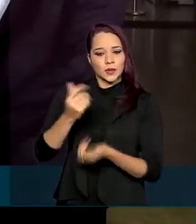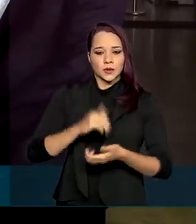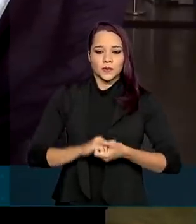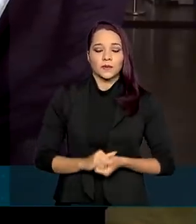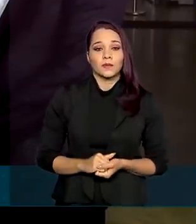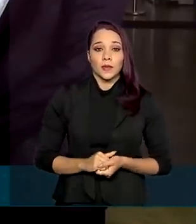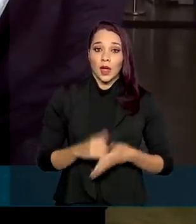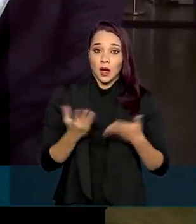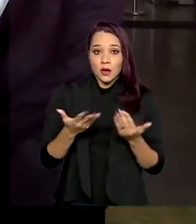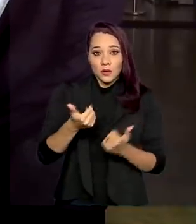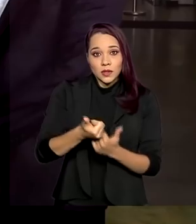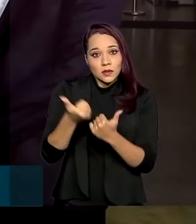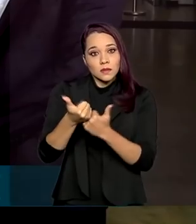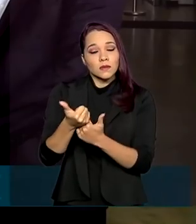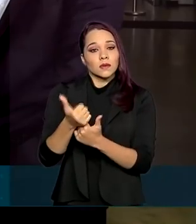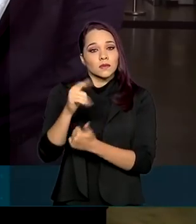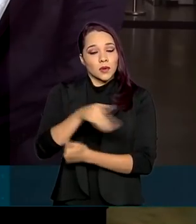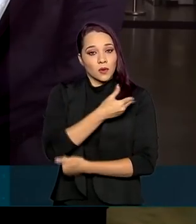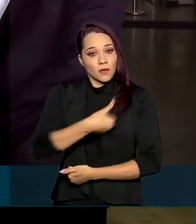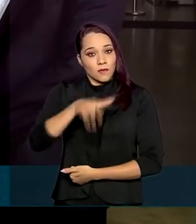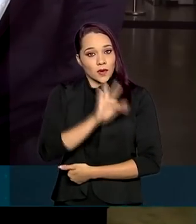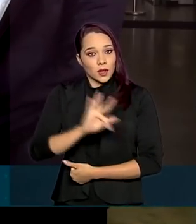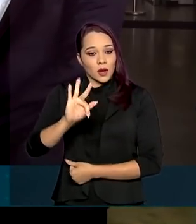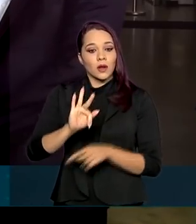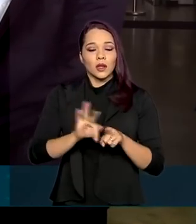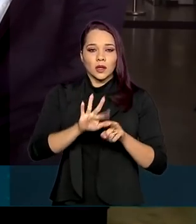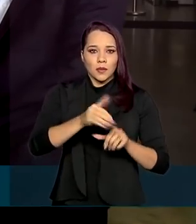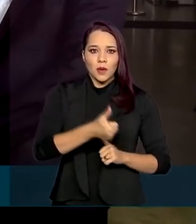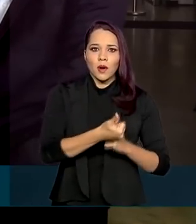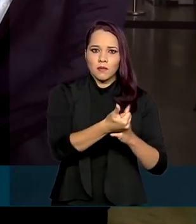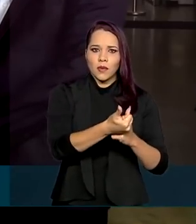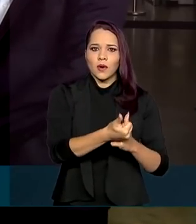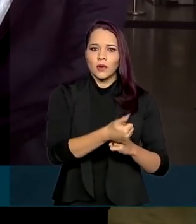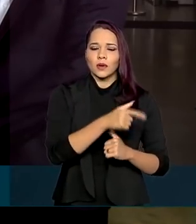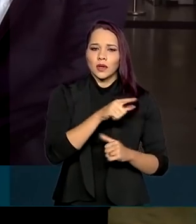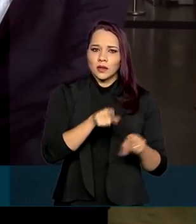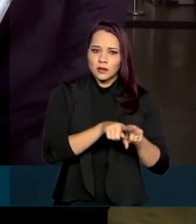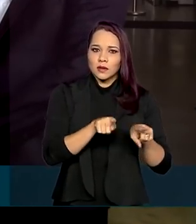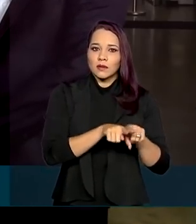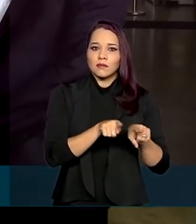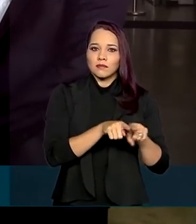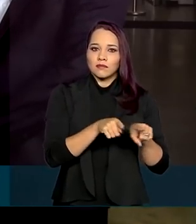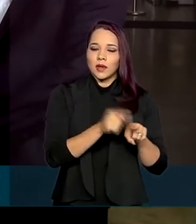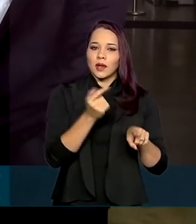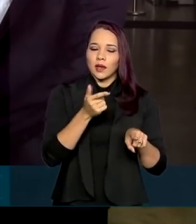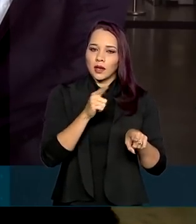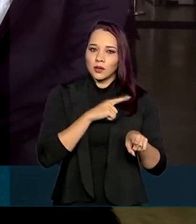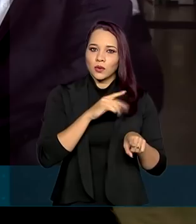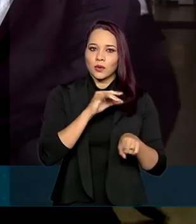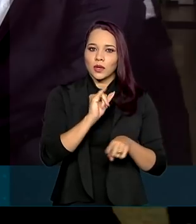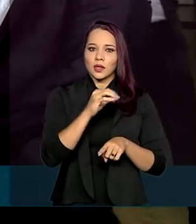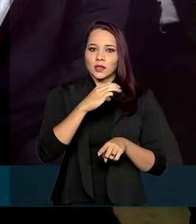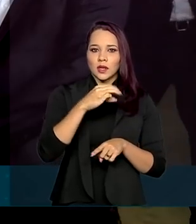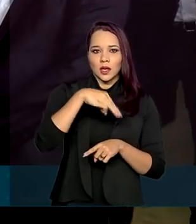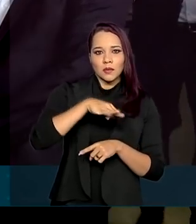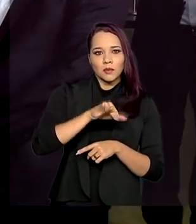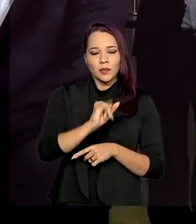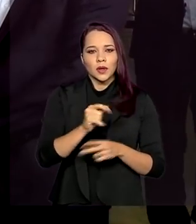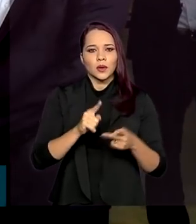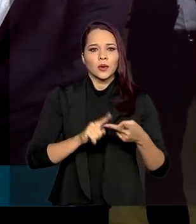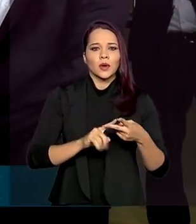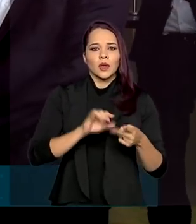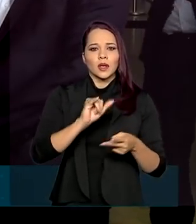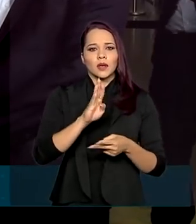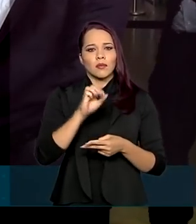reforço trazido pelo governo federal e com o apoio que nós temos recebido também, né, através do ICMBio, do IBAMA e do